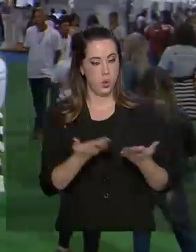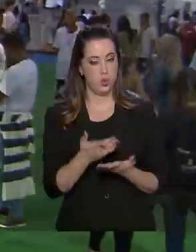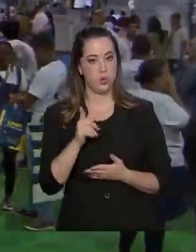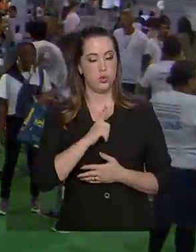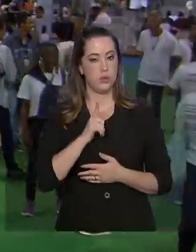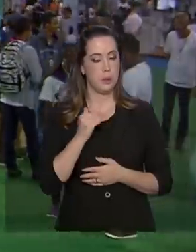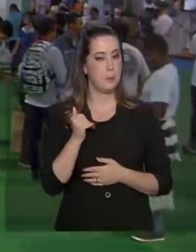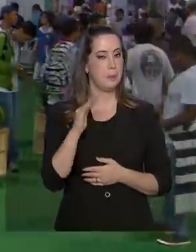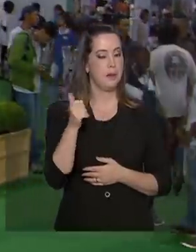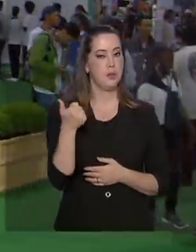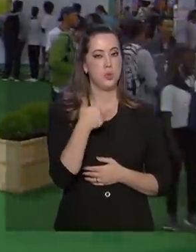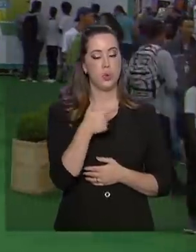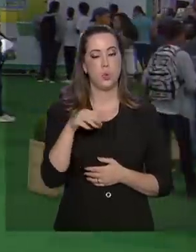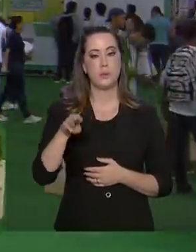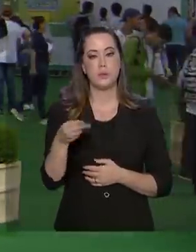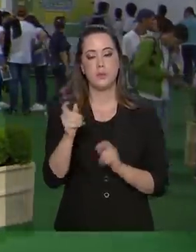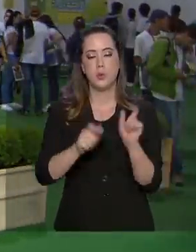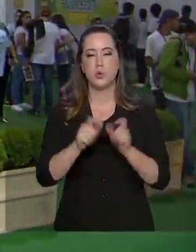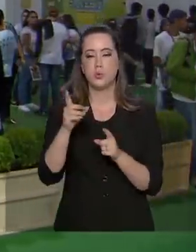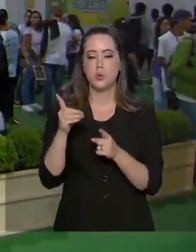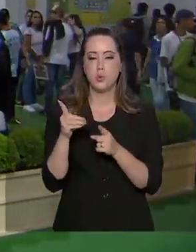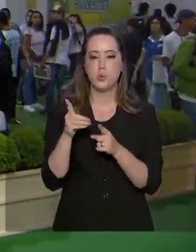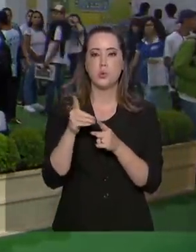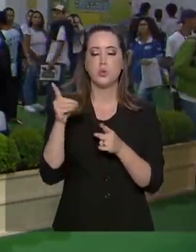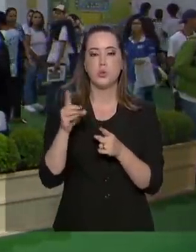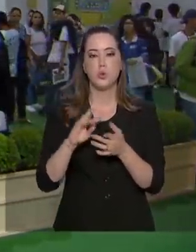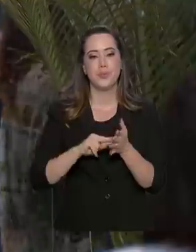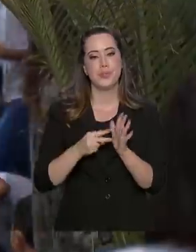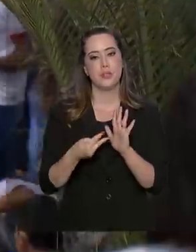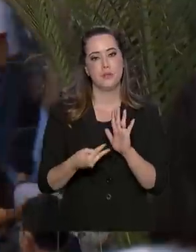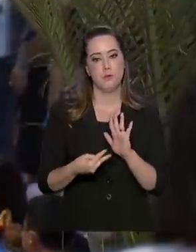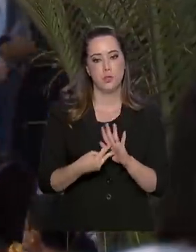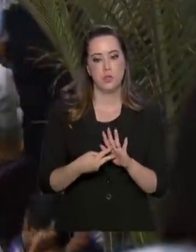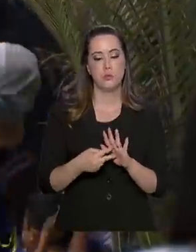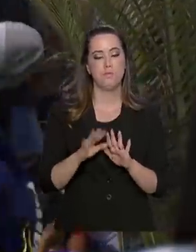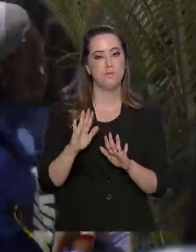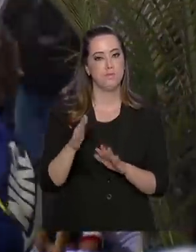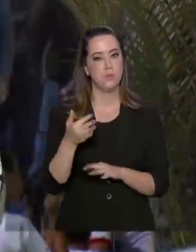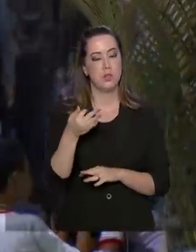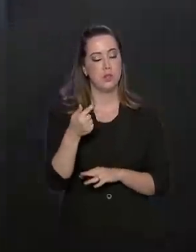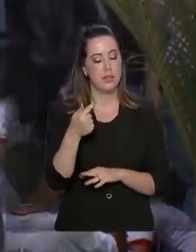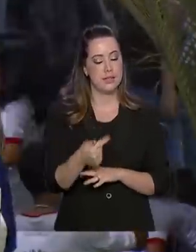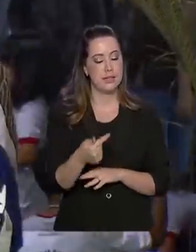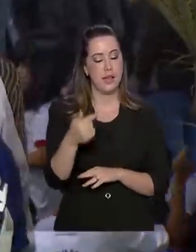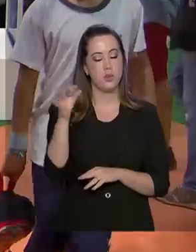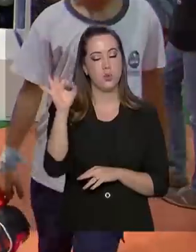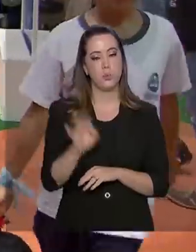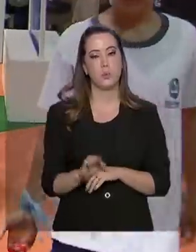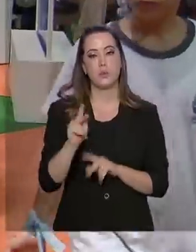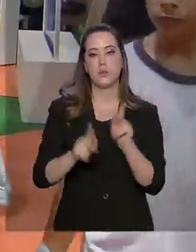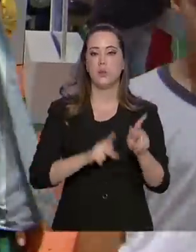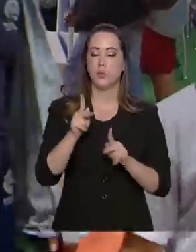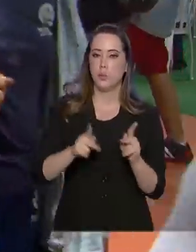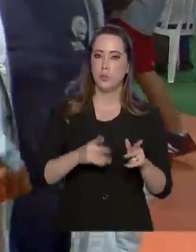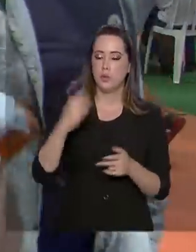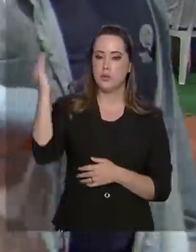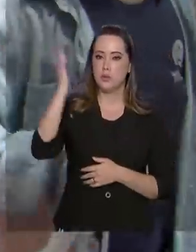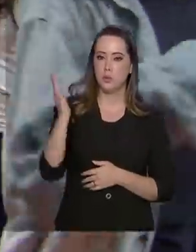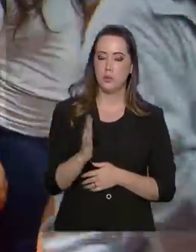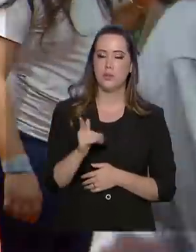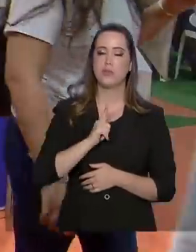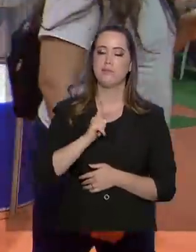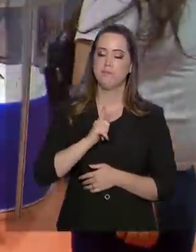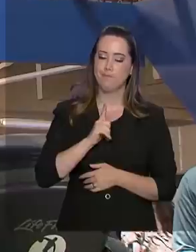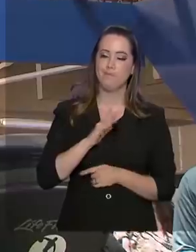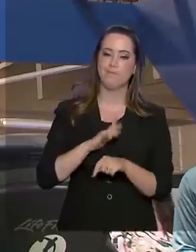mais de 12 milhões de diabéticos. Isso significa que 7% da população brasileira é afetada